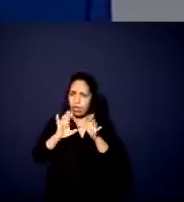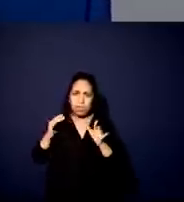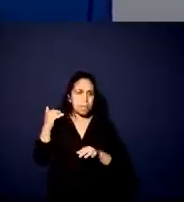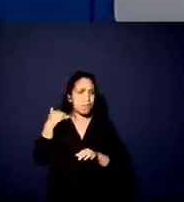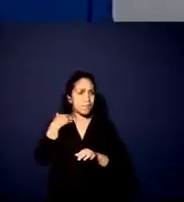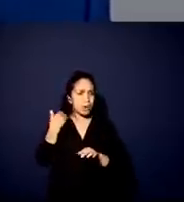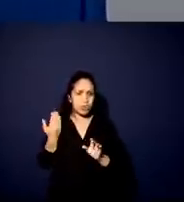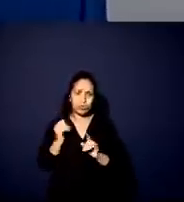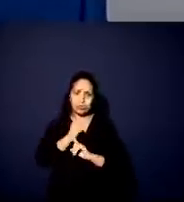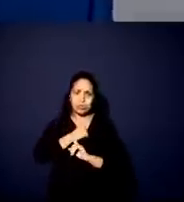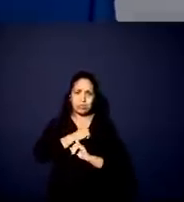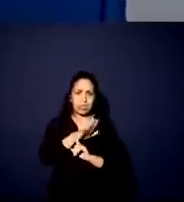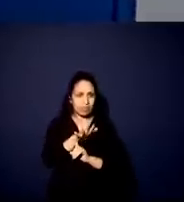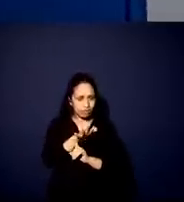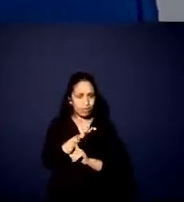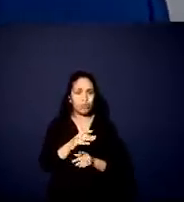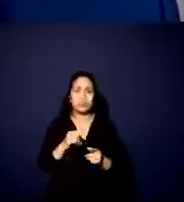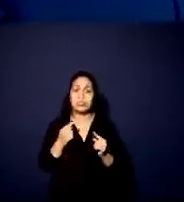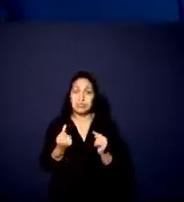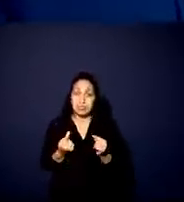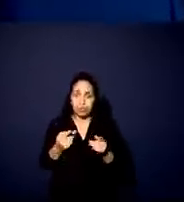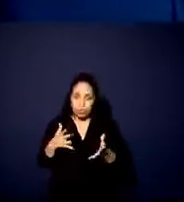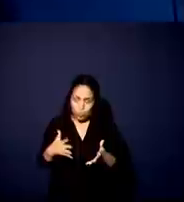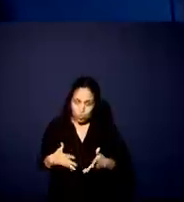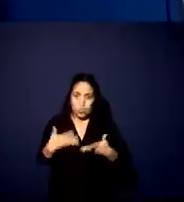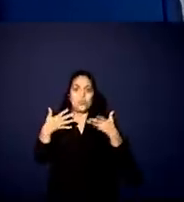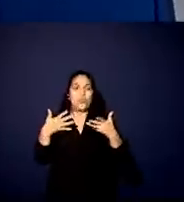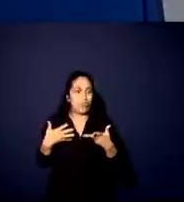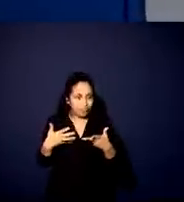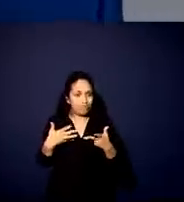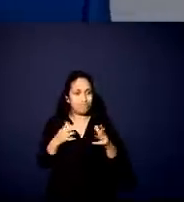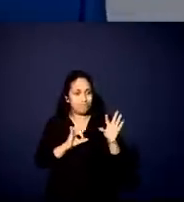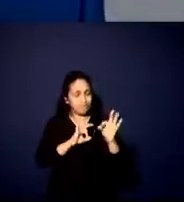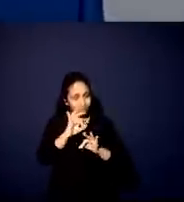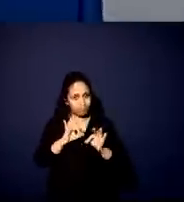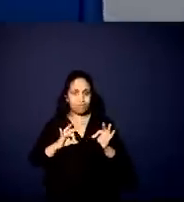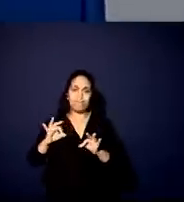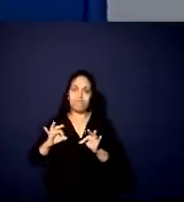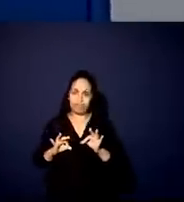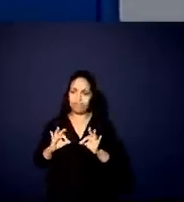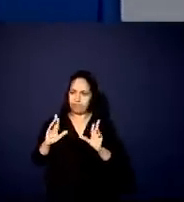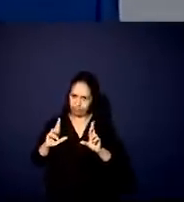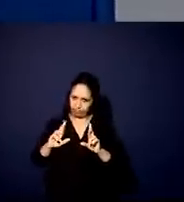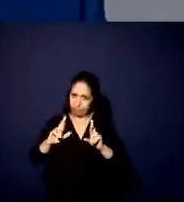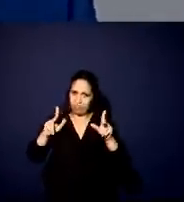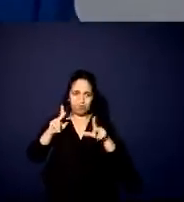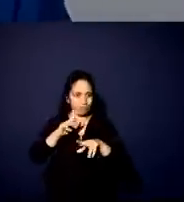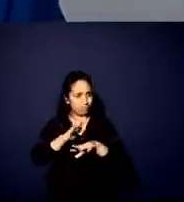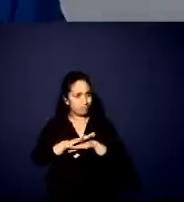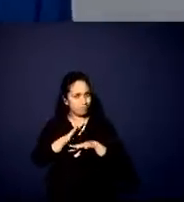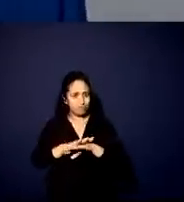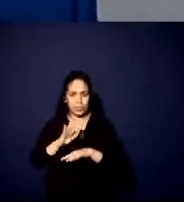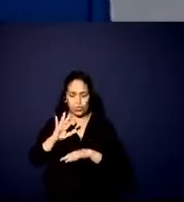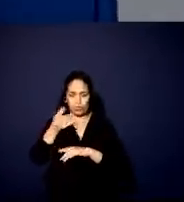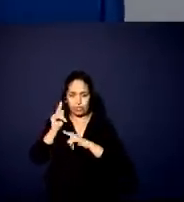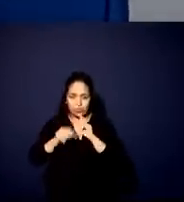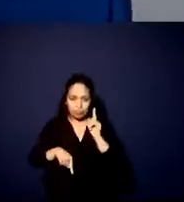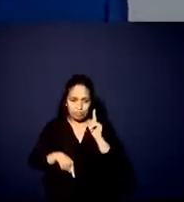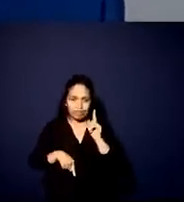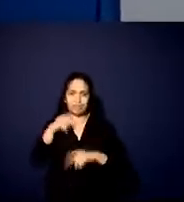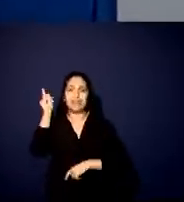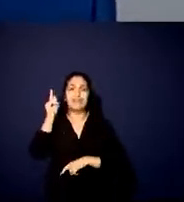Então, de fato, houve um ânimo reformista e isso fez toda a diferença, fez com que a gente desse um salto